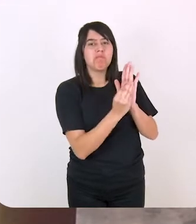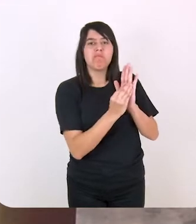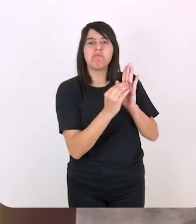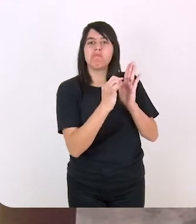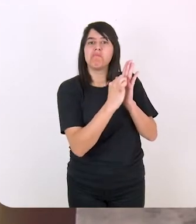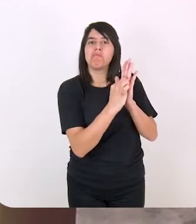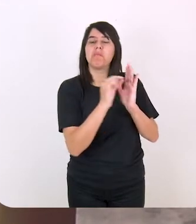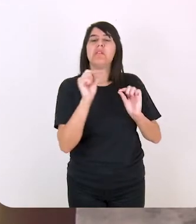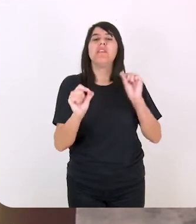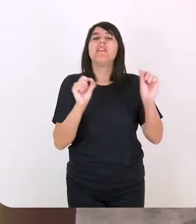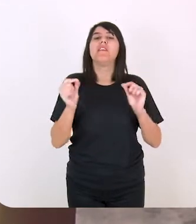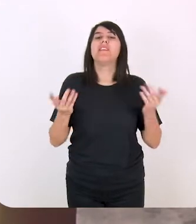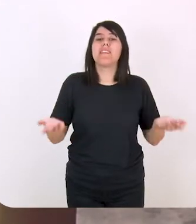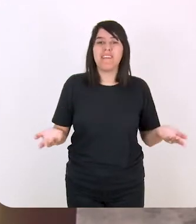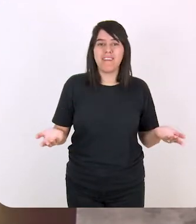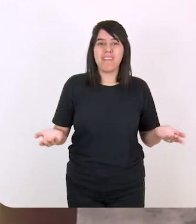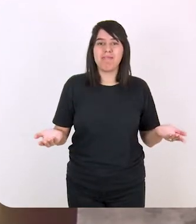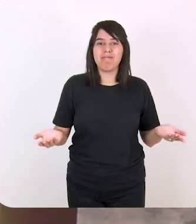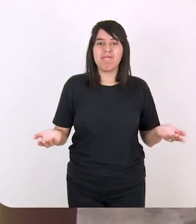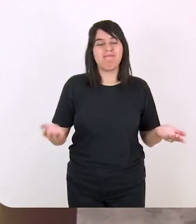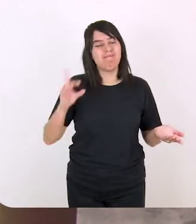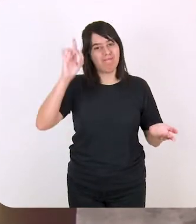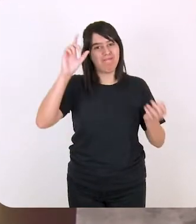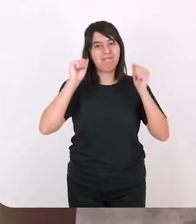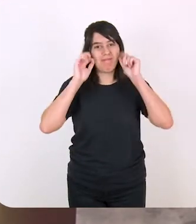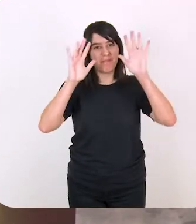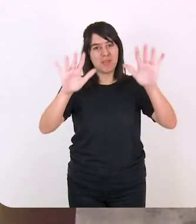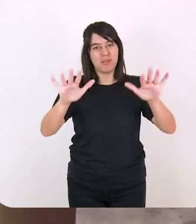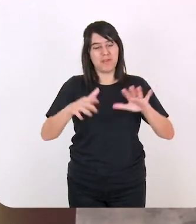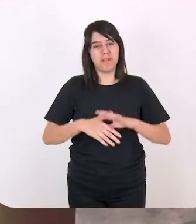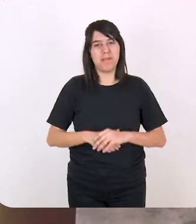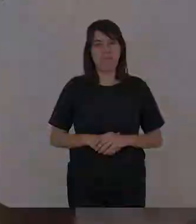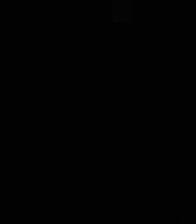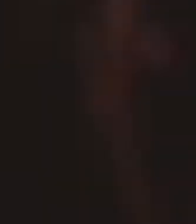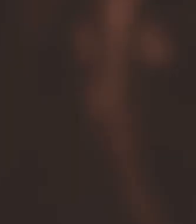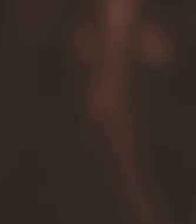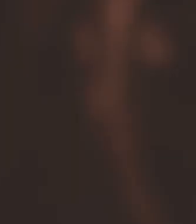somente aqui nessa aliança por fora, mas na aliança aqui dentro. Que Deus te abençoe.